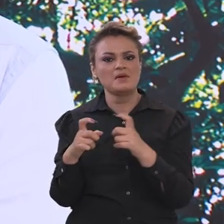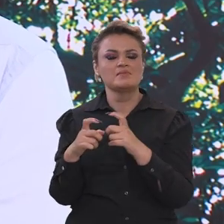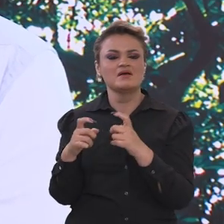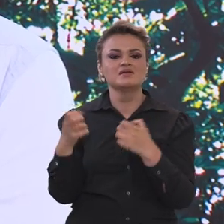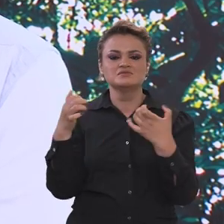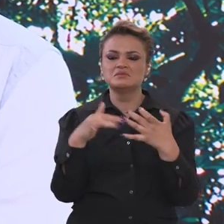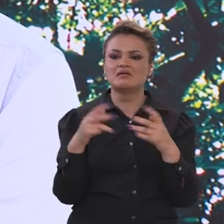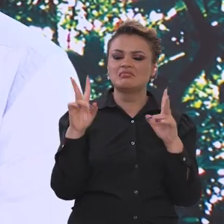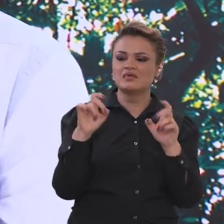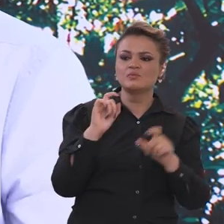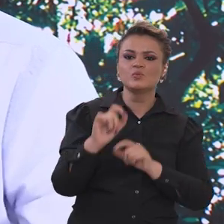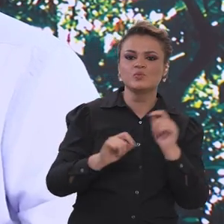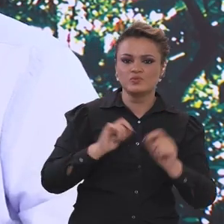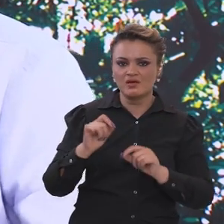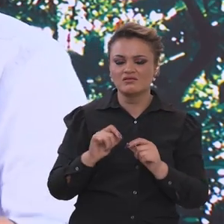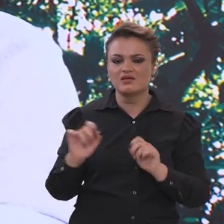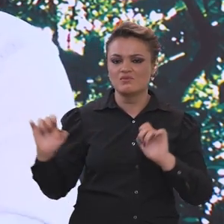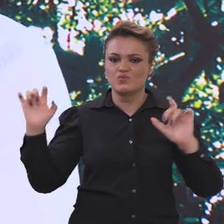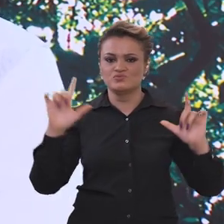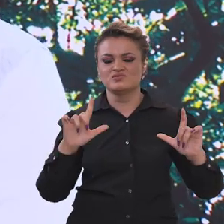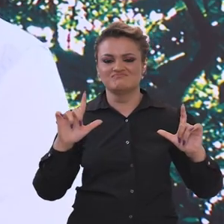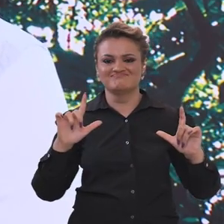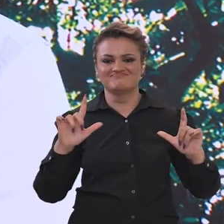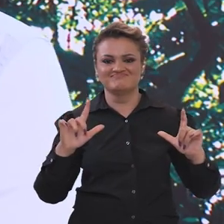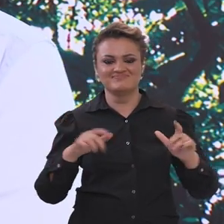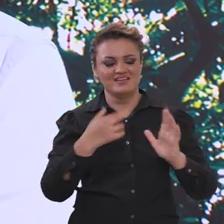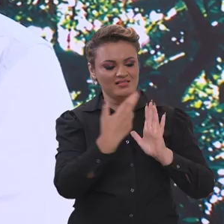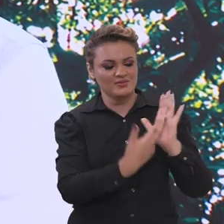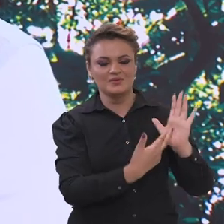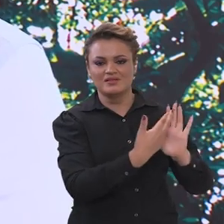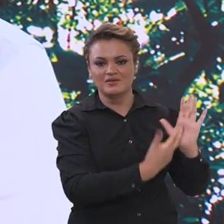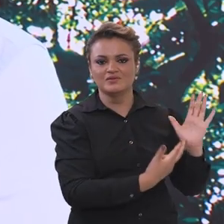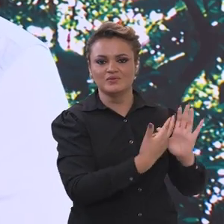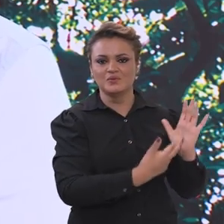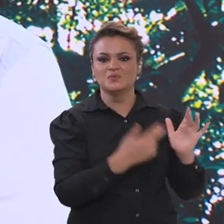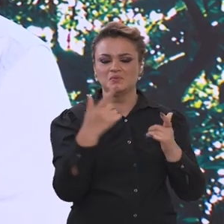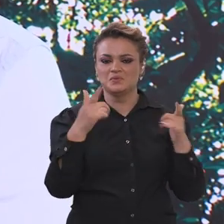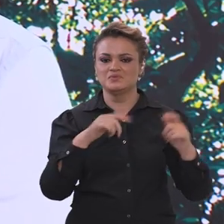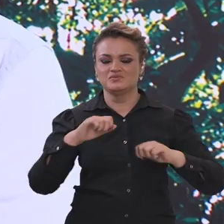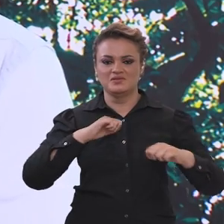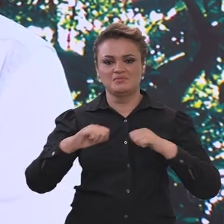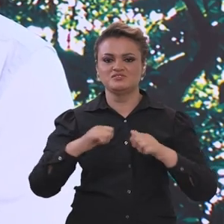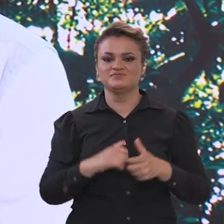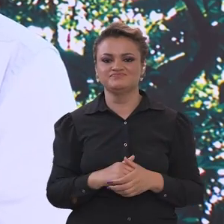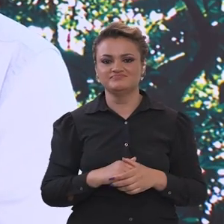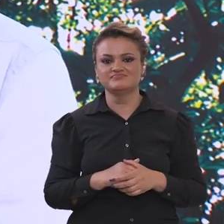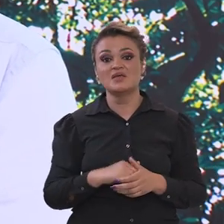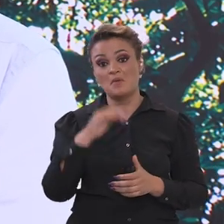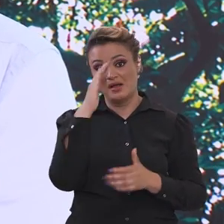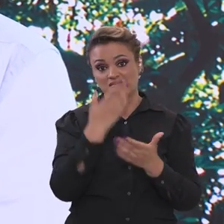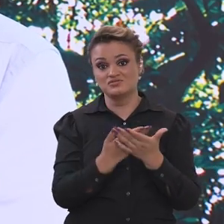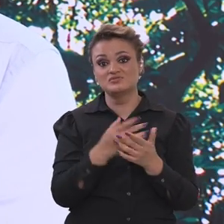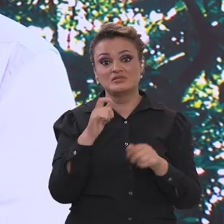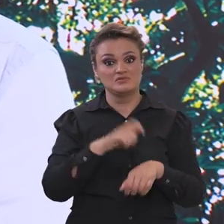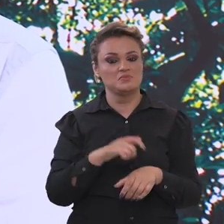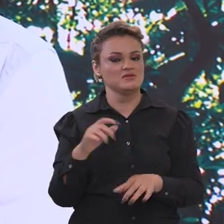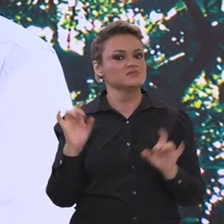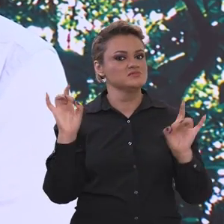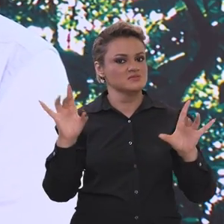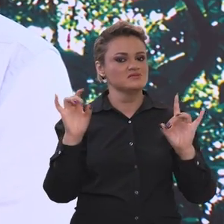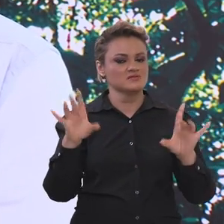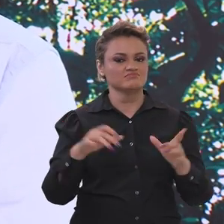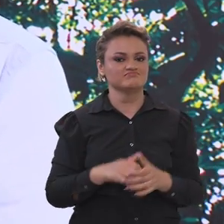colocar as suas questões, e ali foi apresentado também os relatórios com o debate. Eu considero que esse é um momento